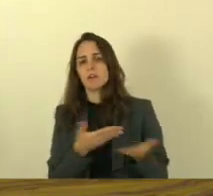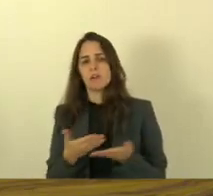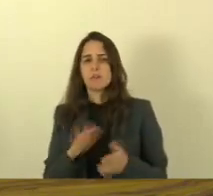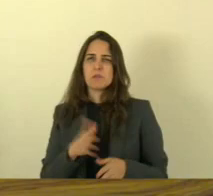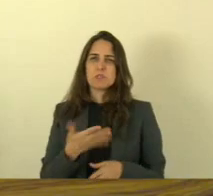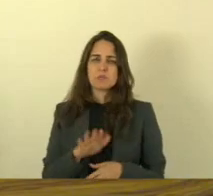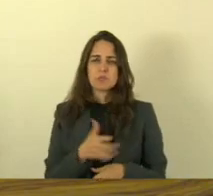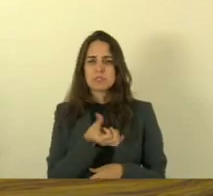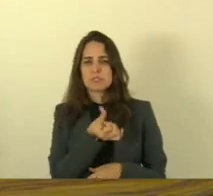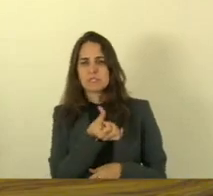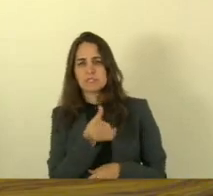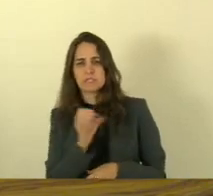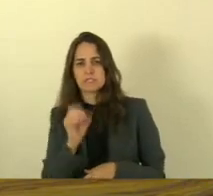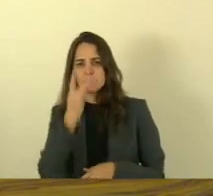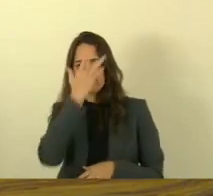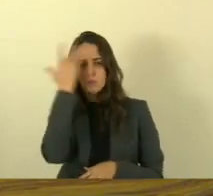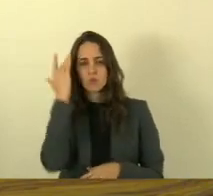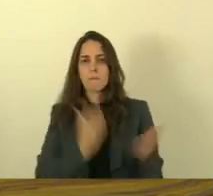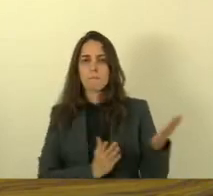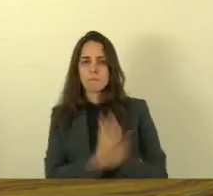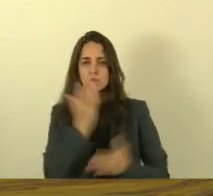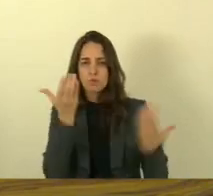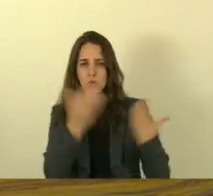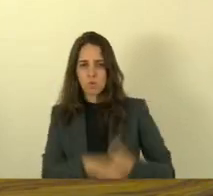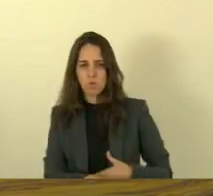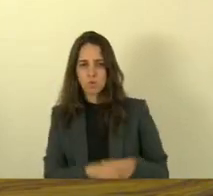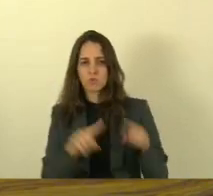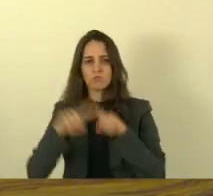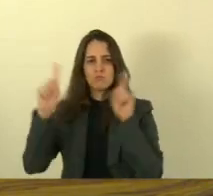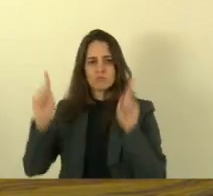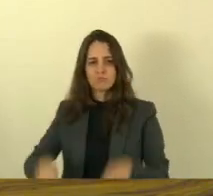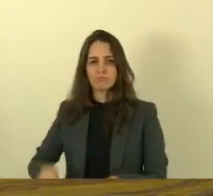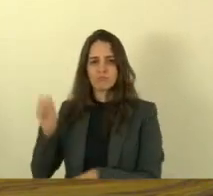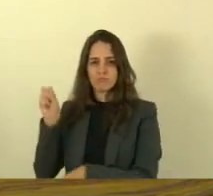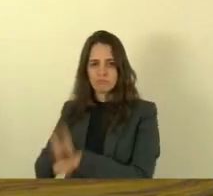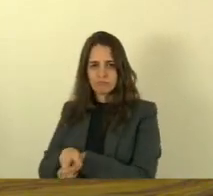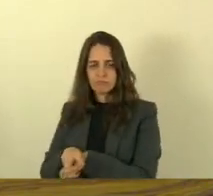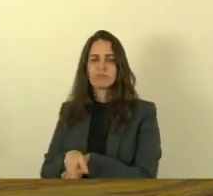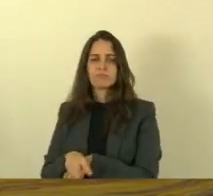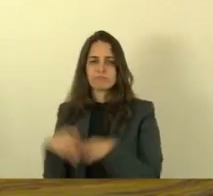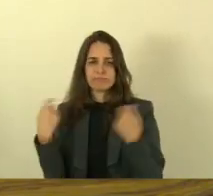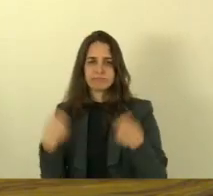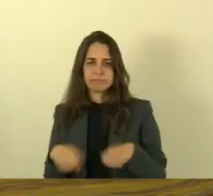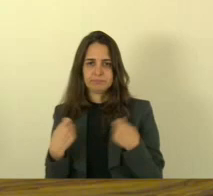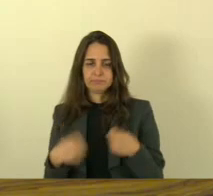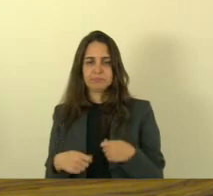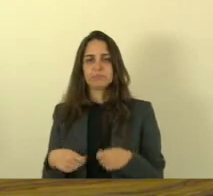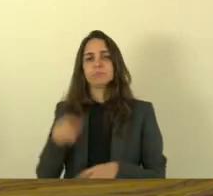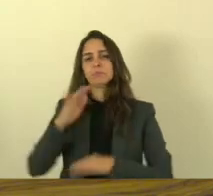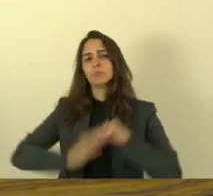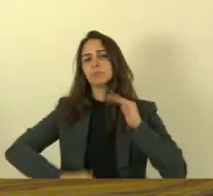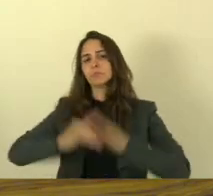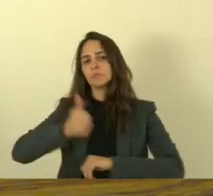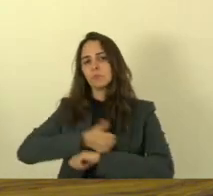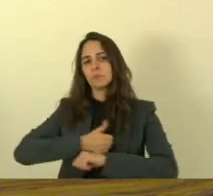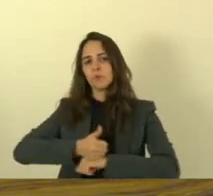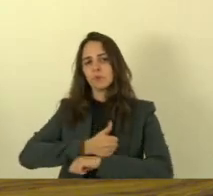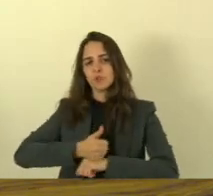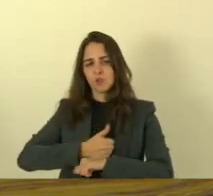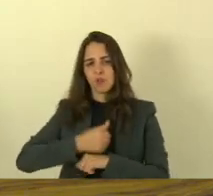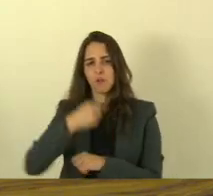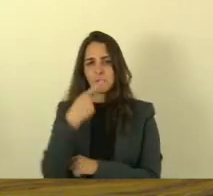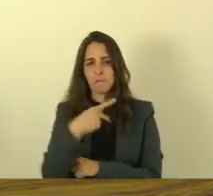60 concursados pra poder completar o quadro de peritos oficiais